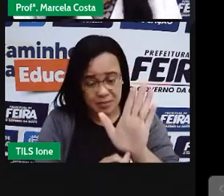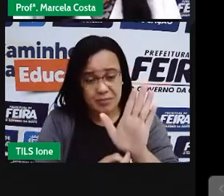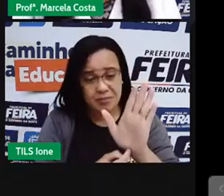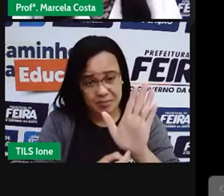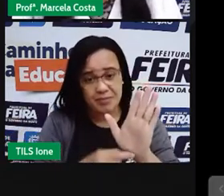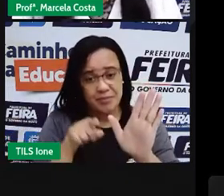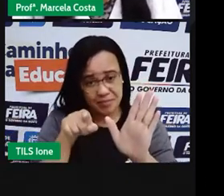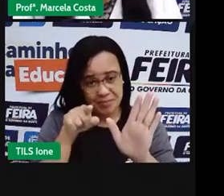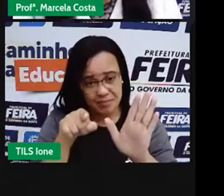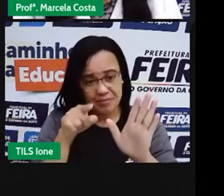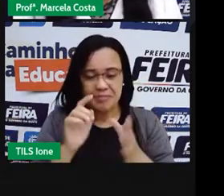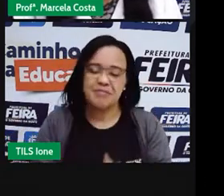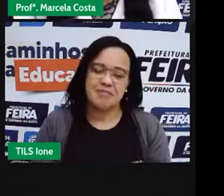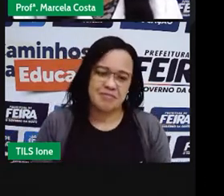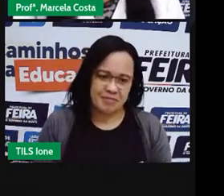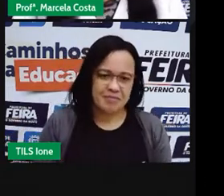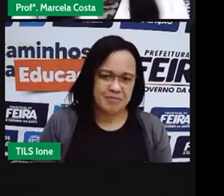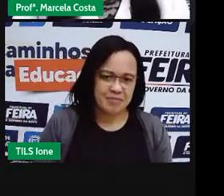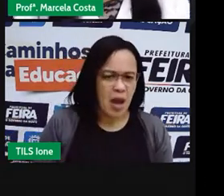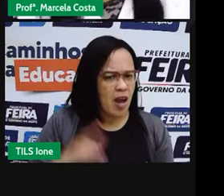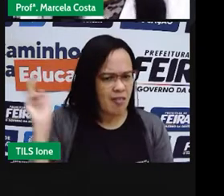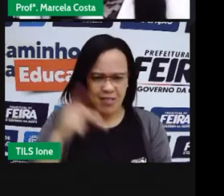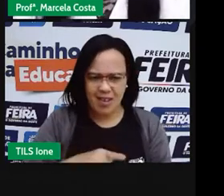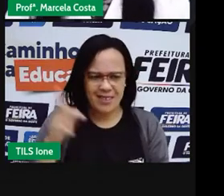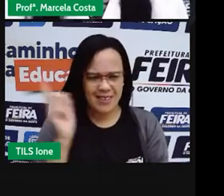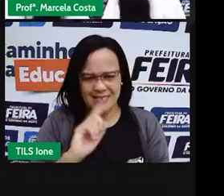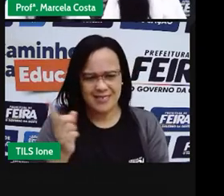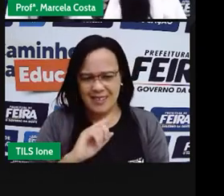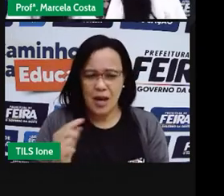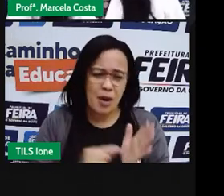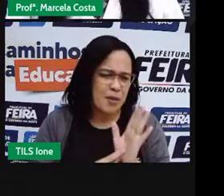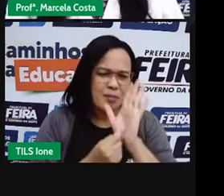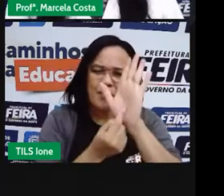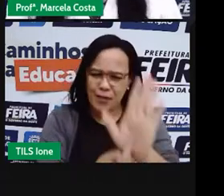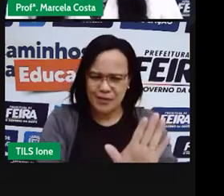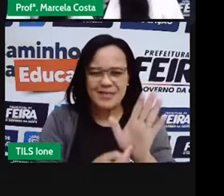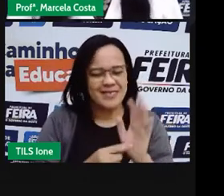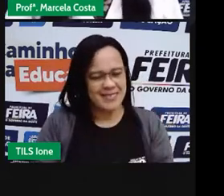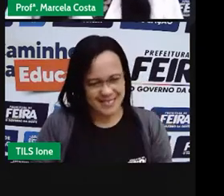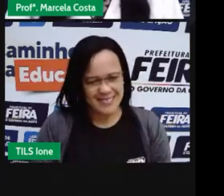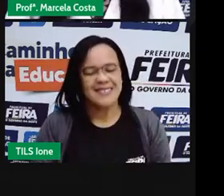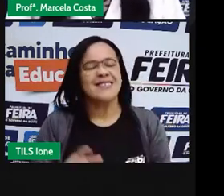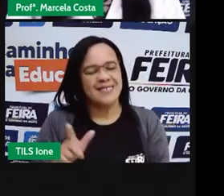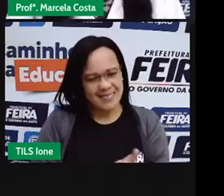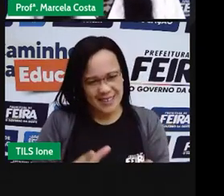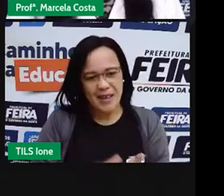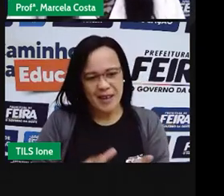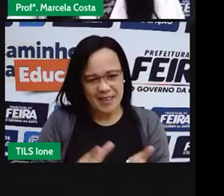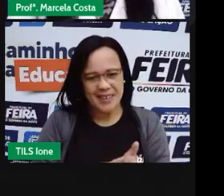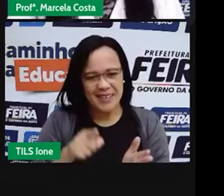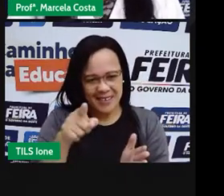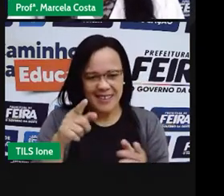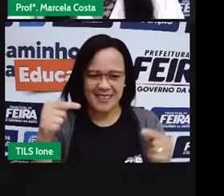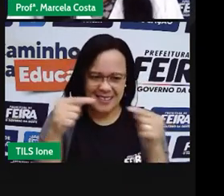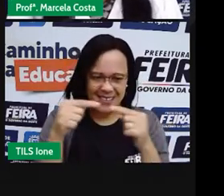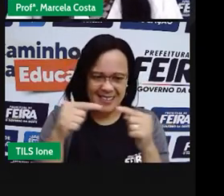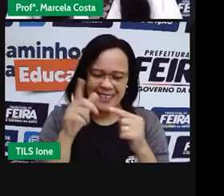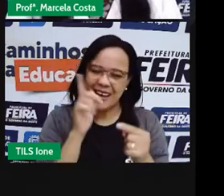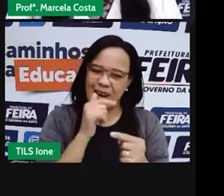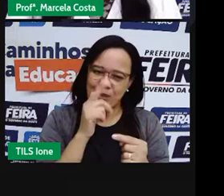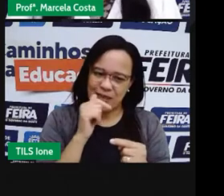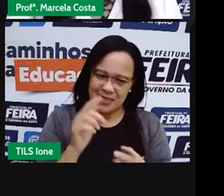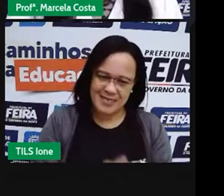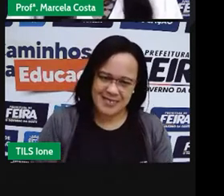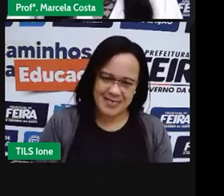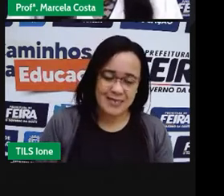de uma coisa fictícia. Tá? Então, vai ter dados aqui que são exemplos.